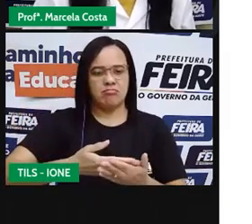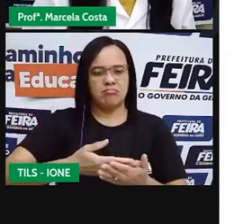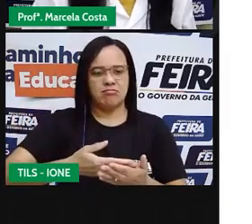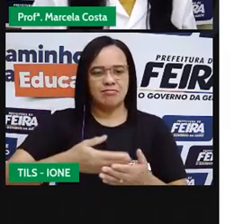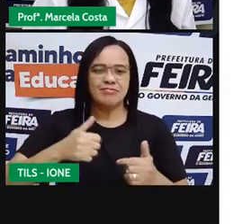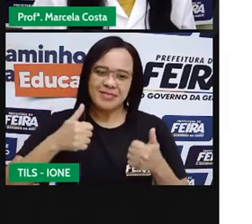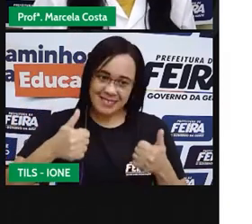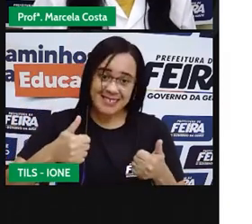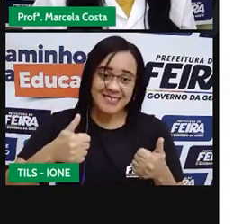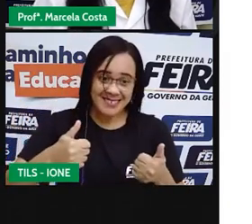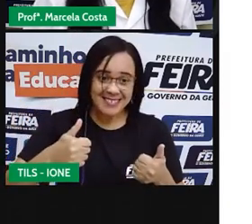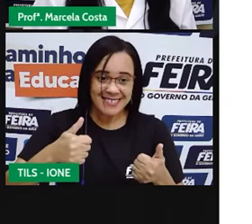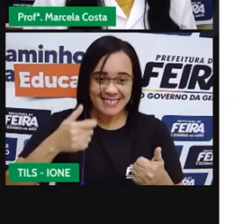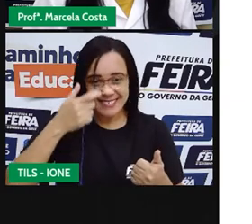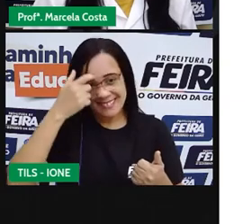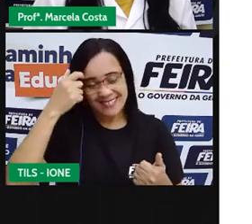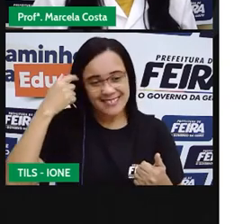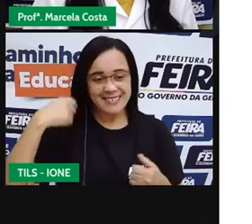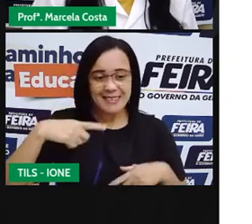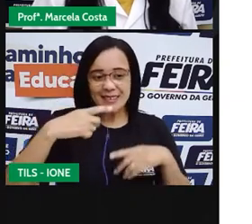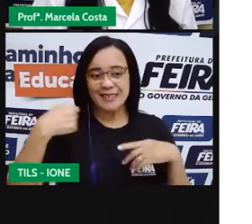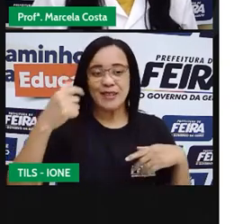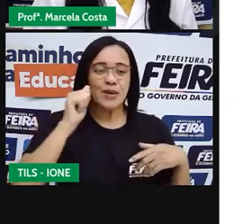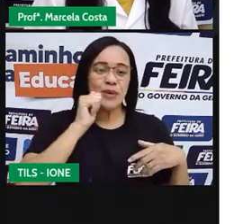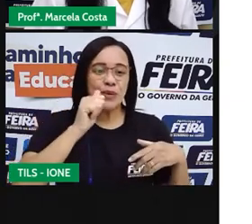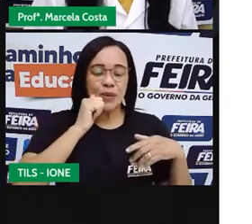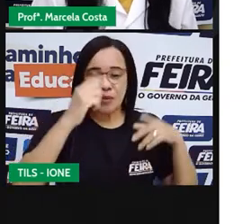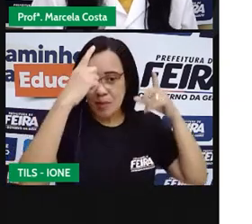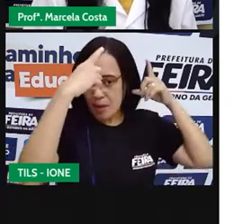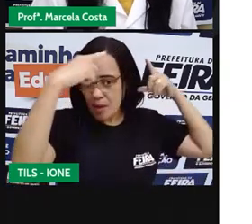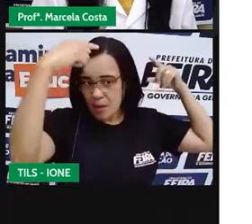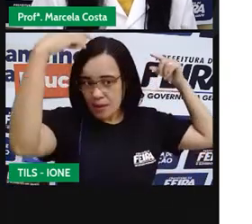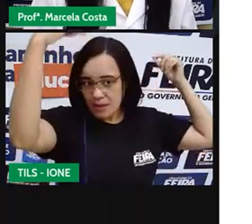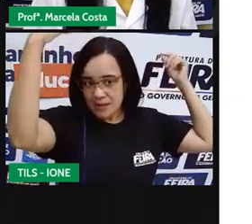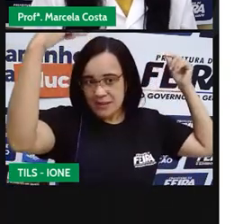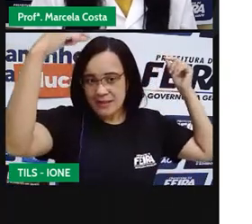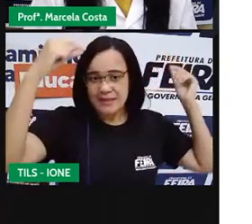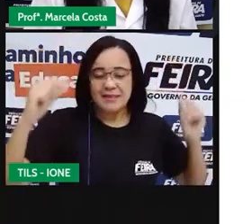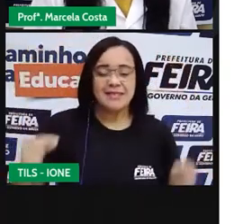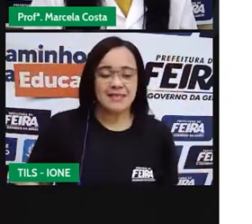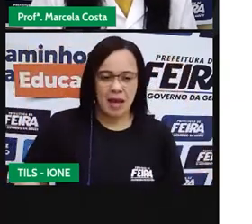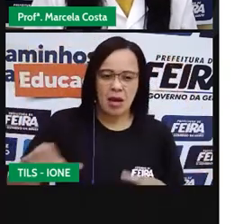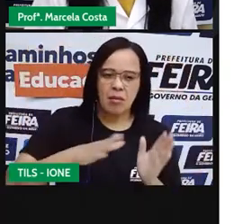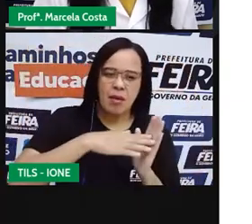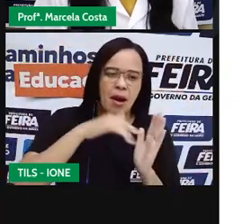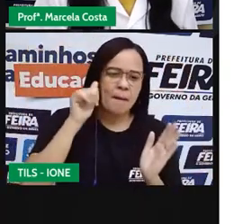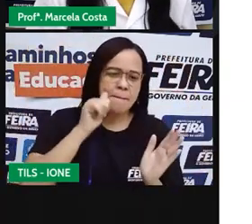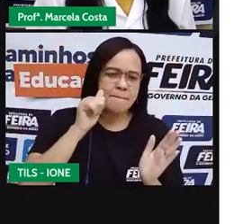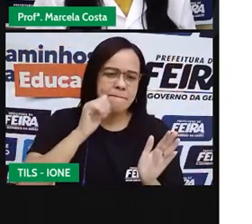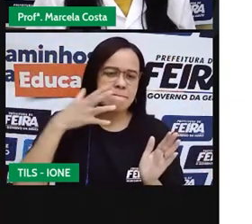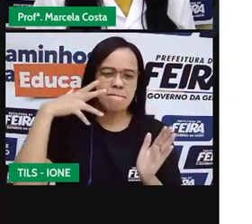A gente vê o príncipe Filipe da Bela Adormecida.